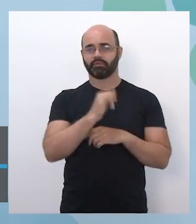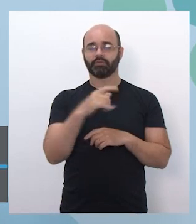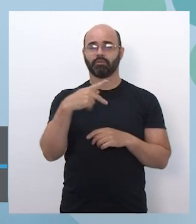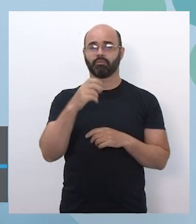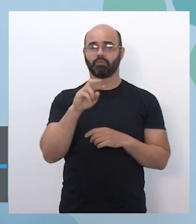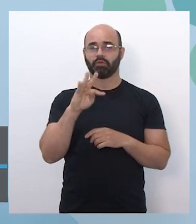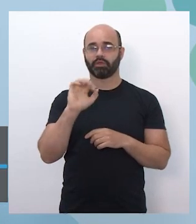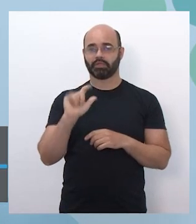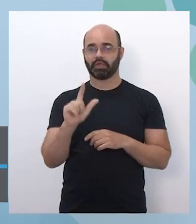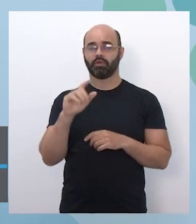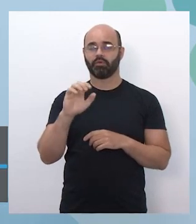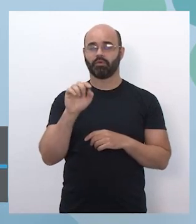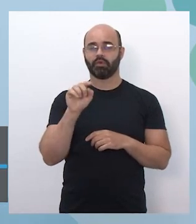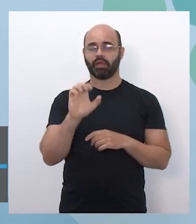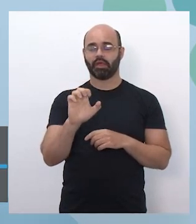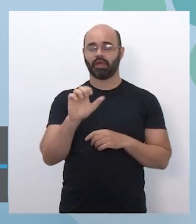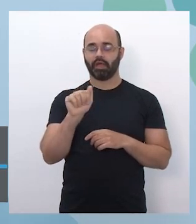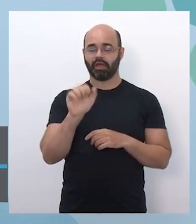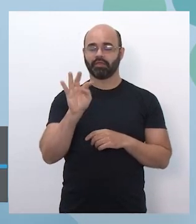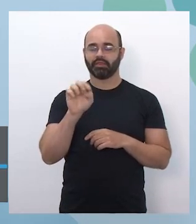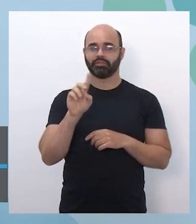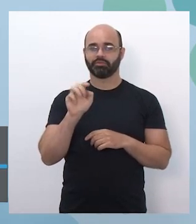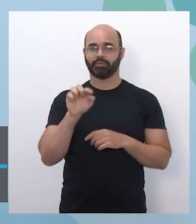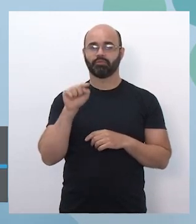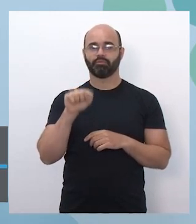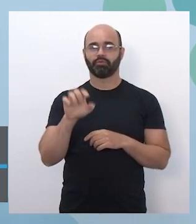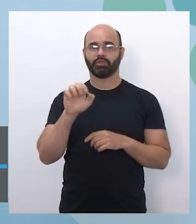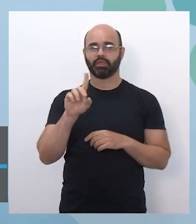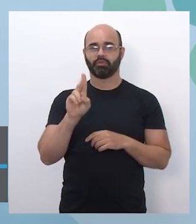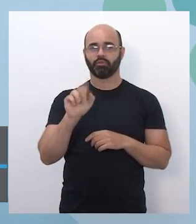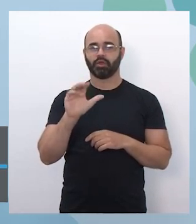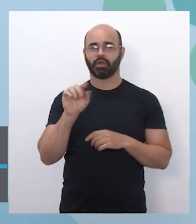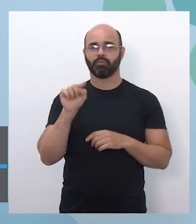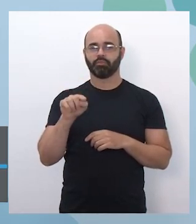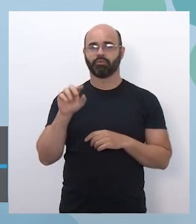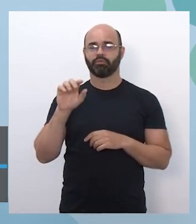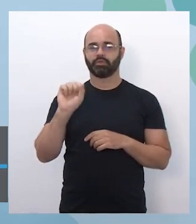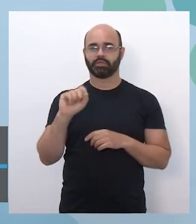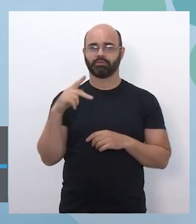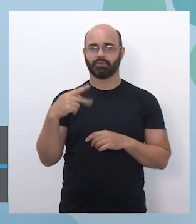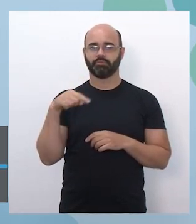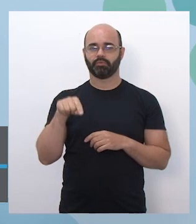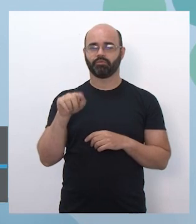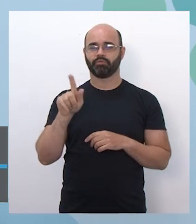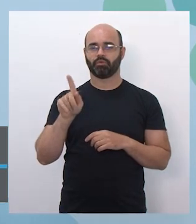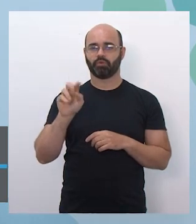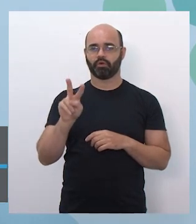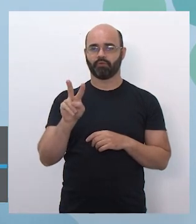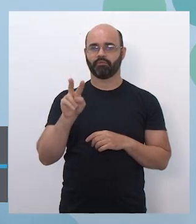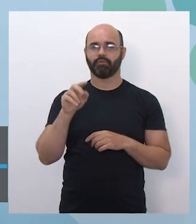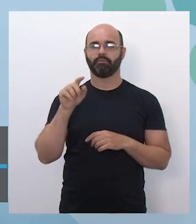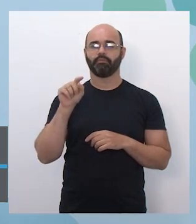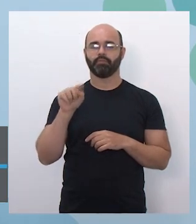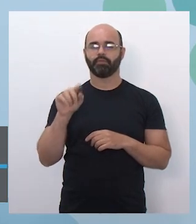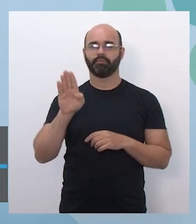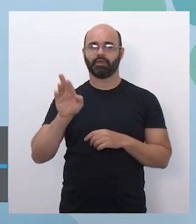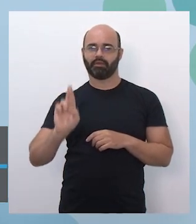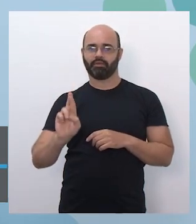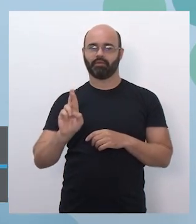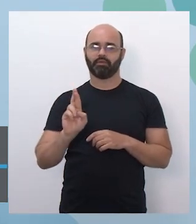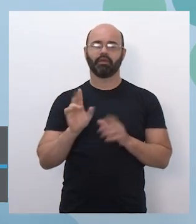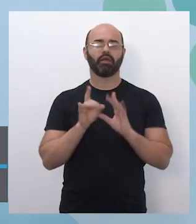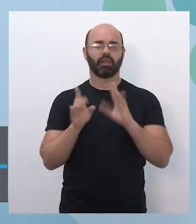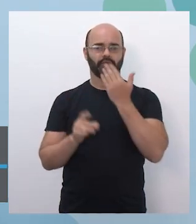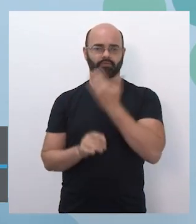atendimento.educacão.sp.gov.br, tá bom? Então,